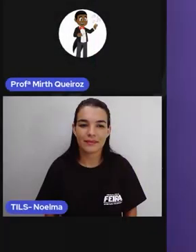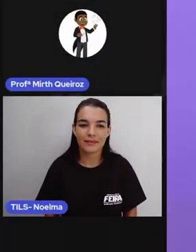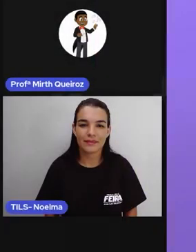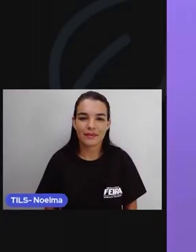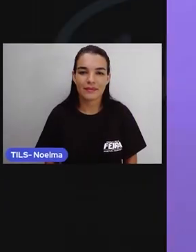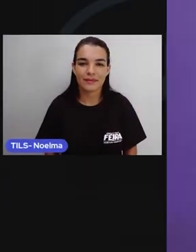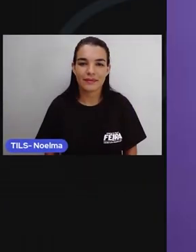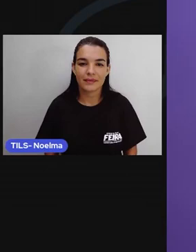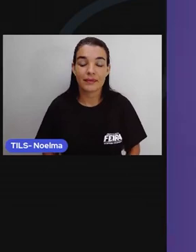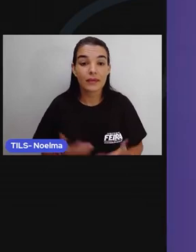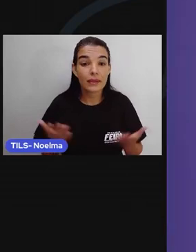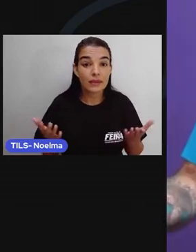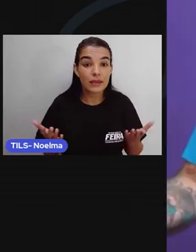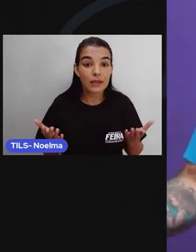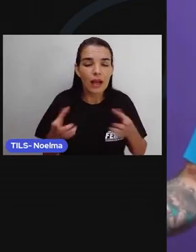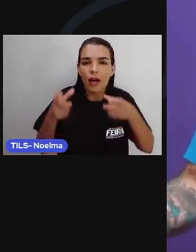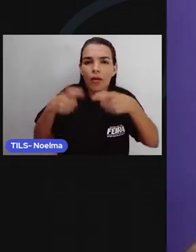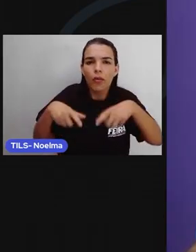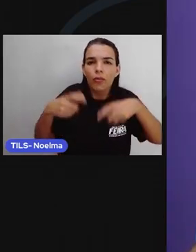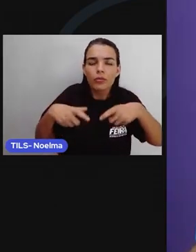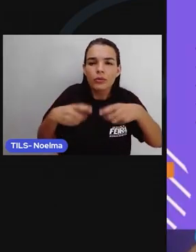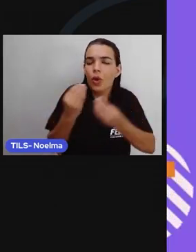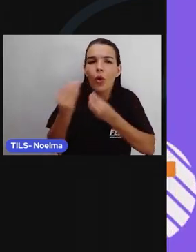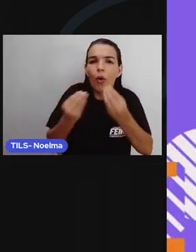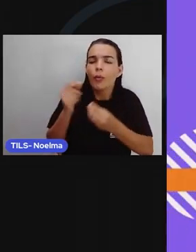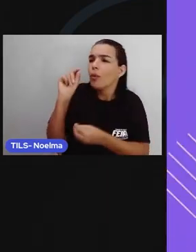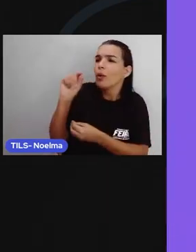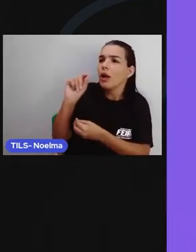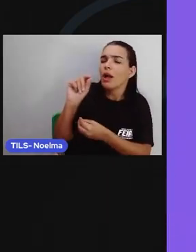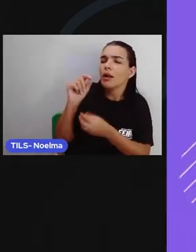Quem? Quando? Onde? O quê? Como? Por quê?